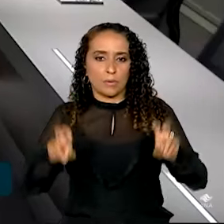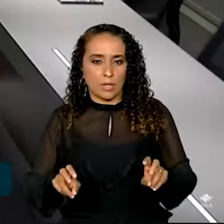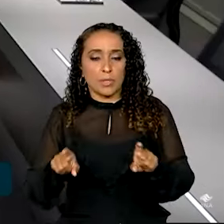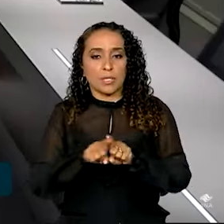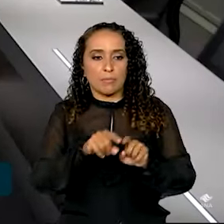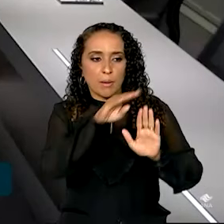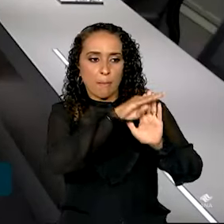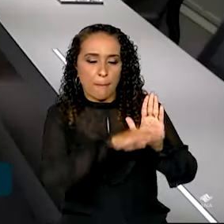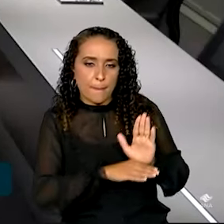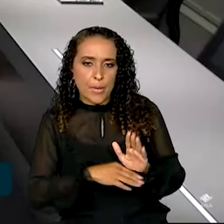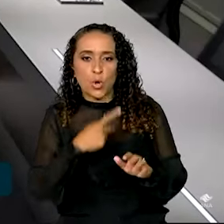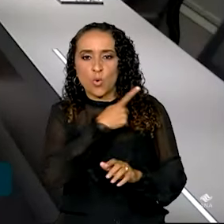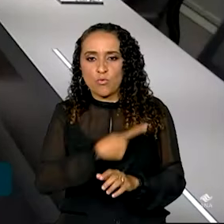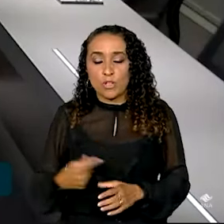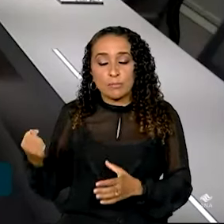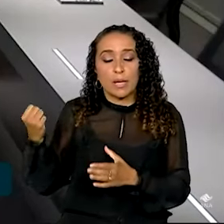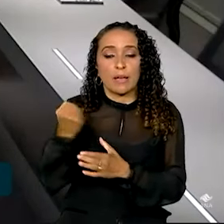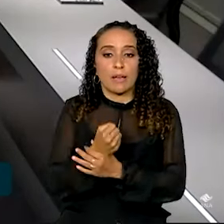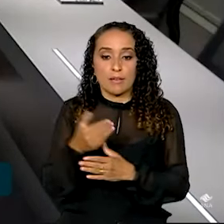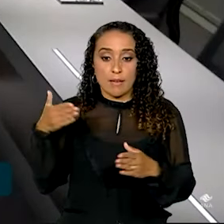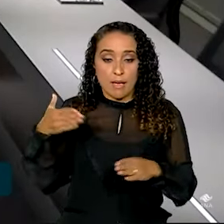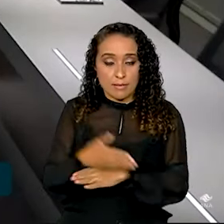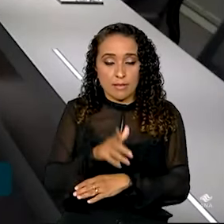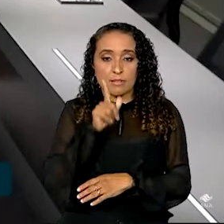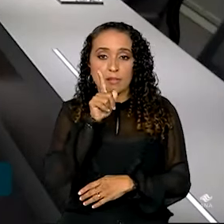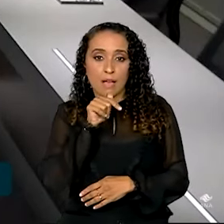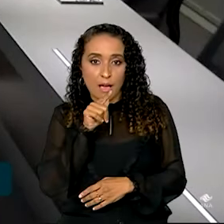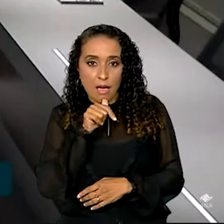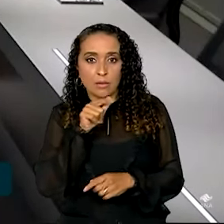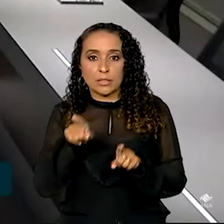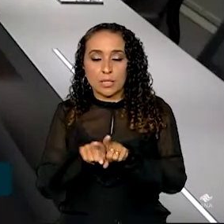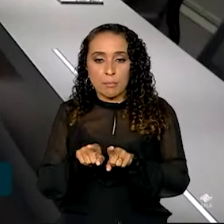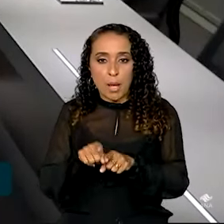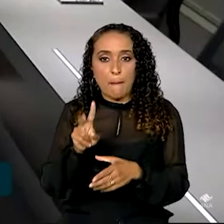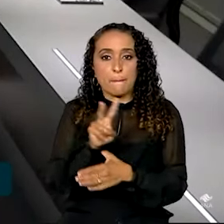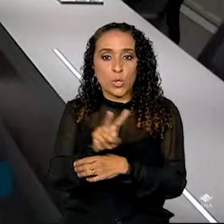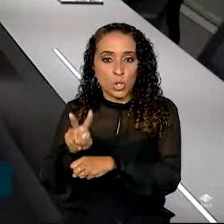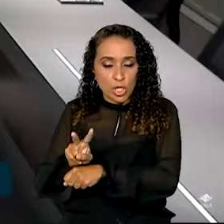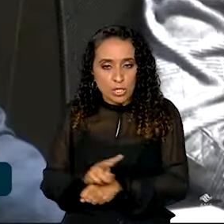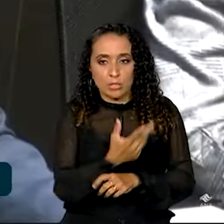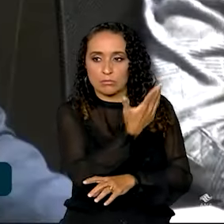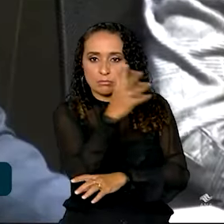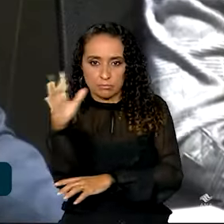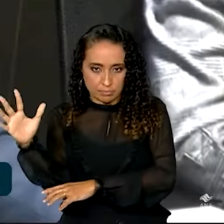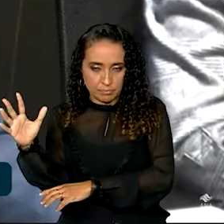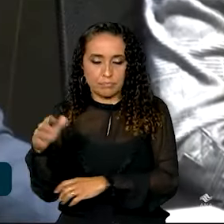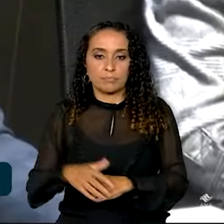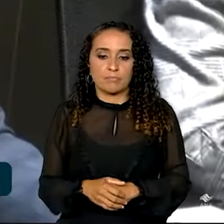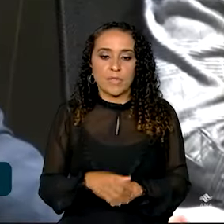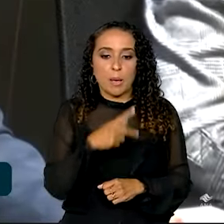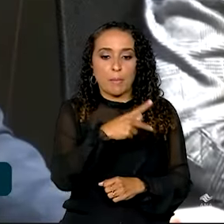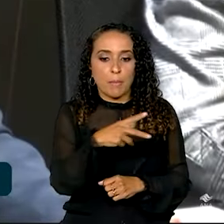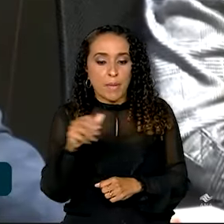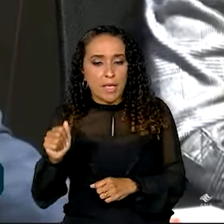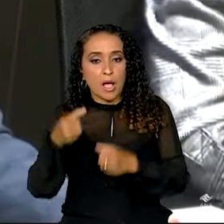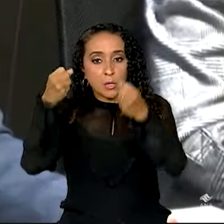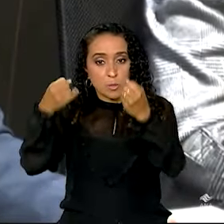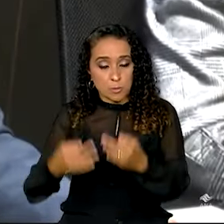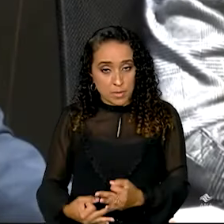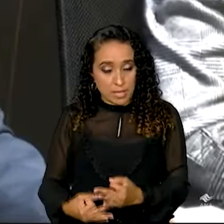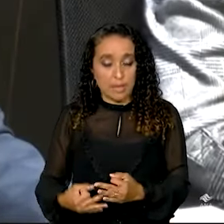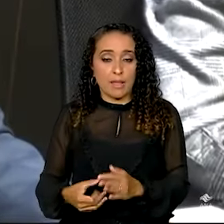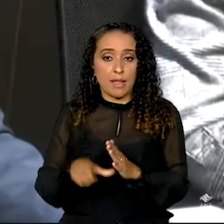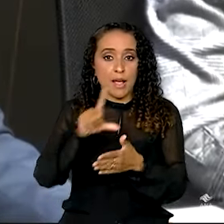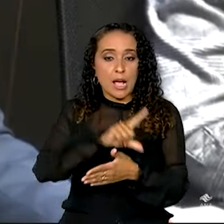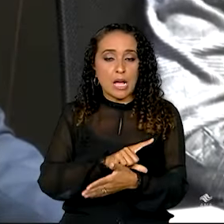planejamento do governo para garantir o acesso à água e a proteção do meio ambiente. O PPA, como eu falei ainda há pouco,